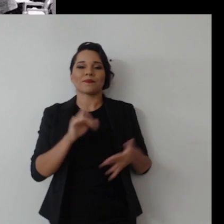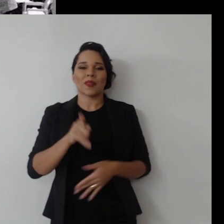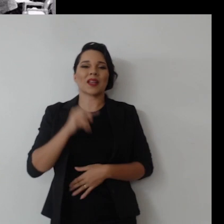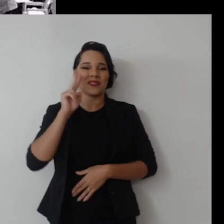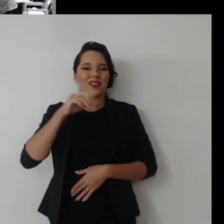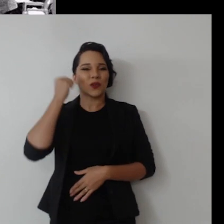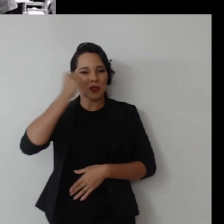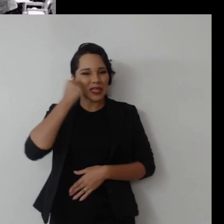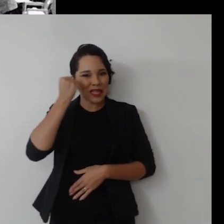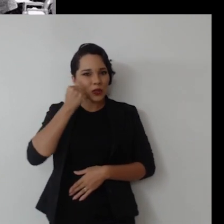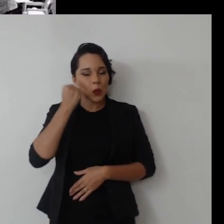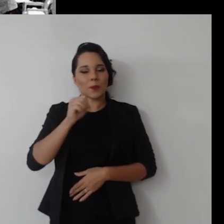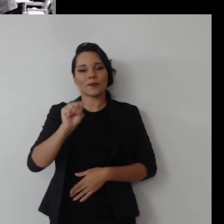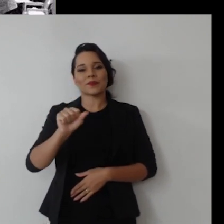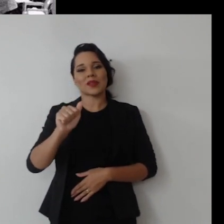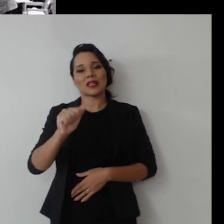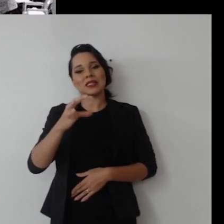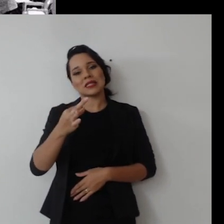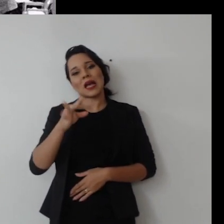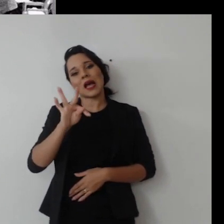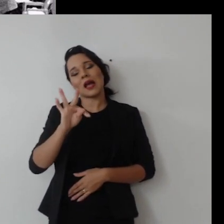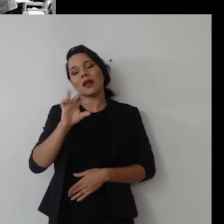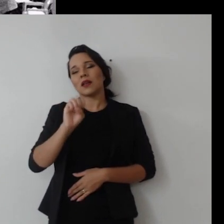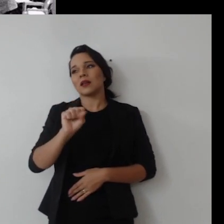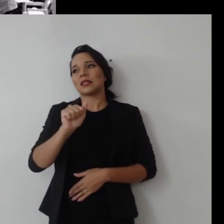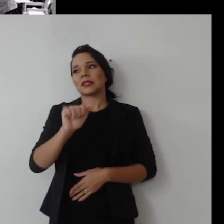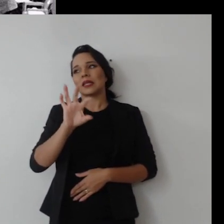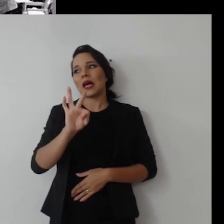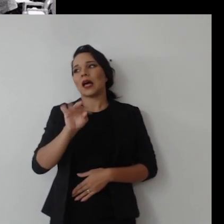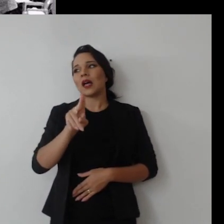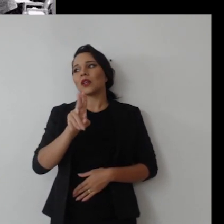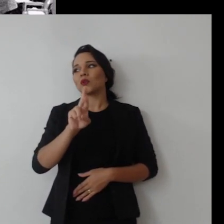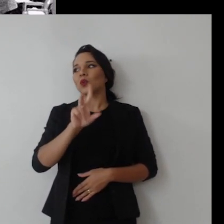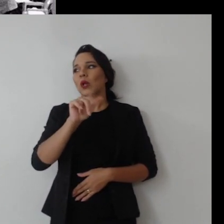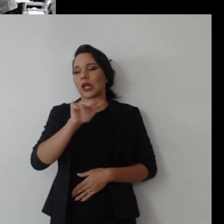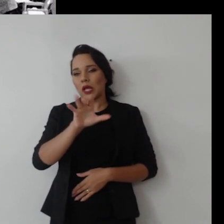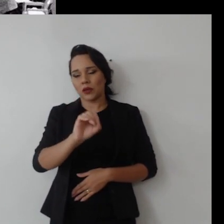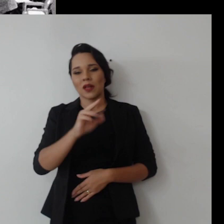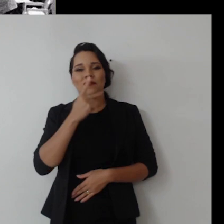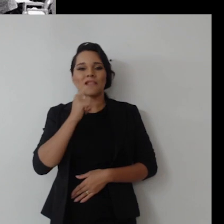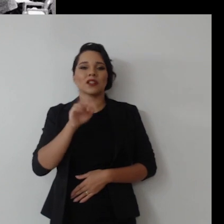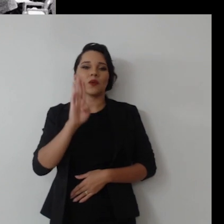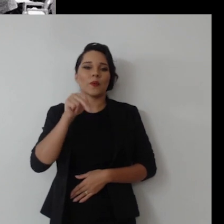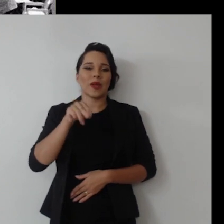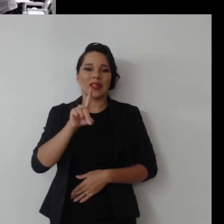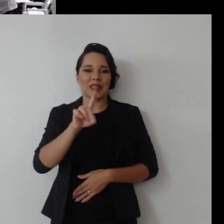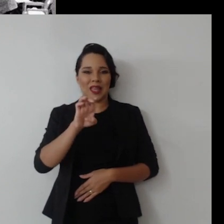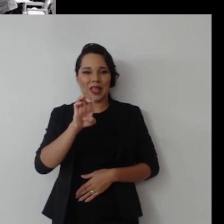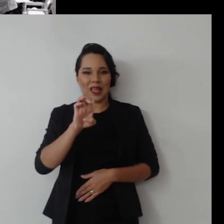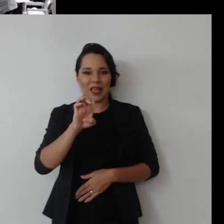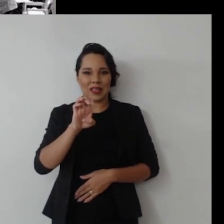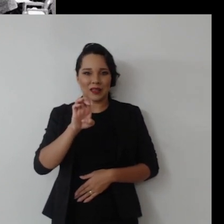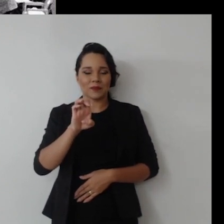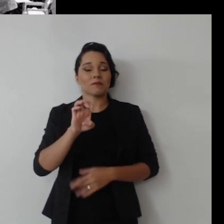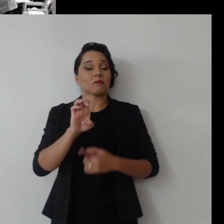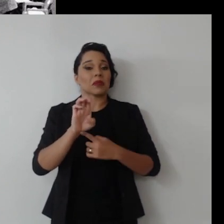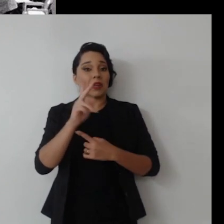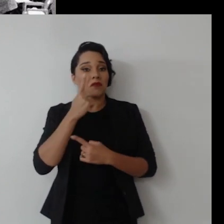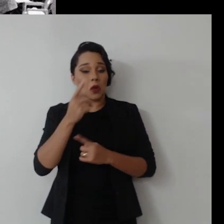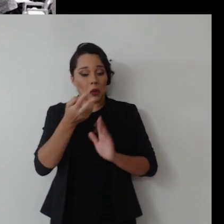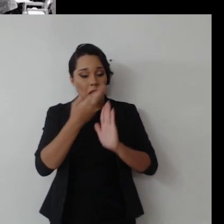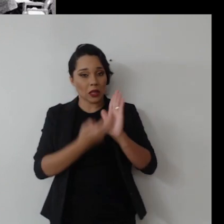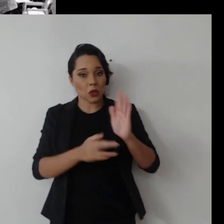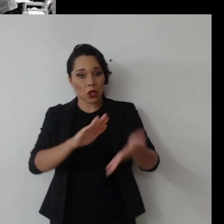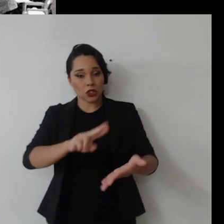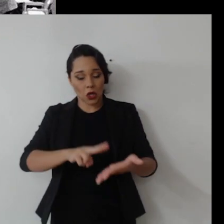que o senador Saturnino Braga, à época, ele falou que quando estava no BNDES, que não tinha o S, BNDE, quando